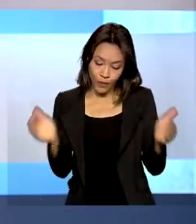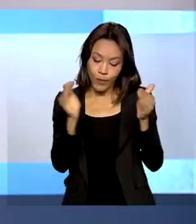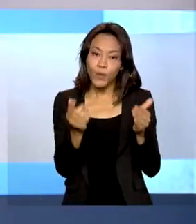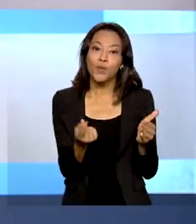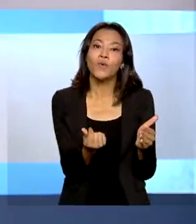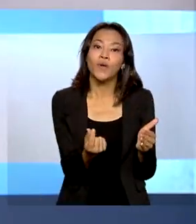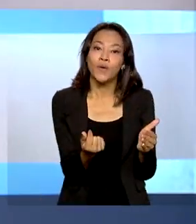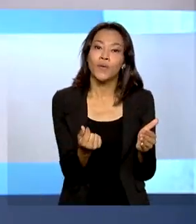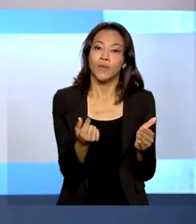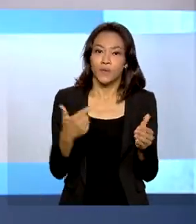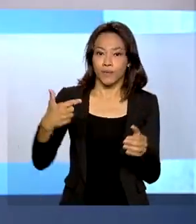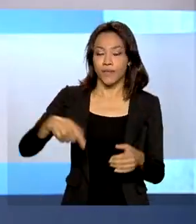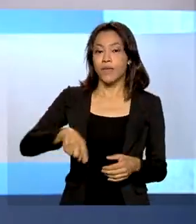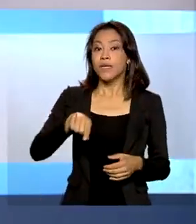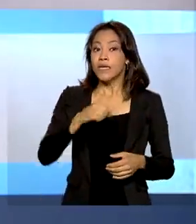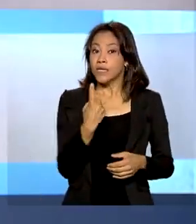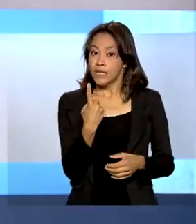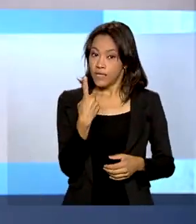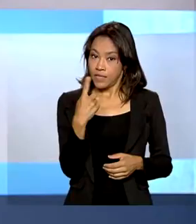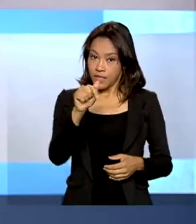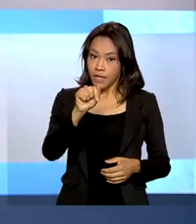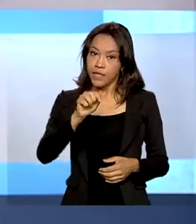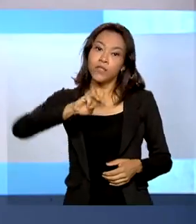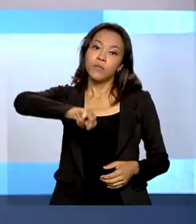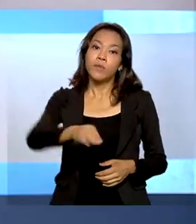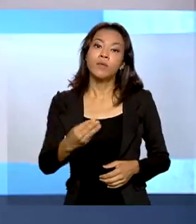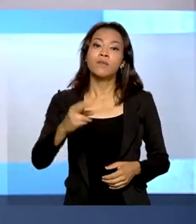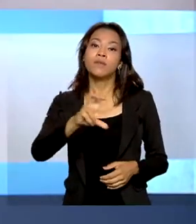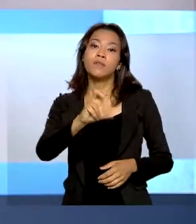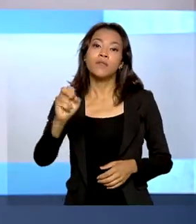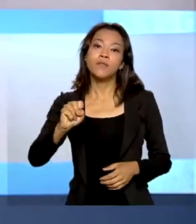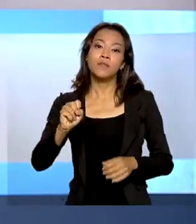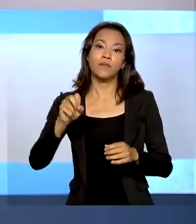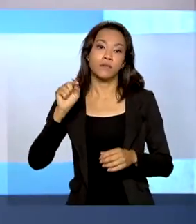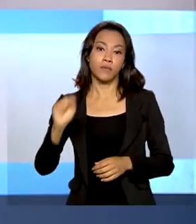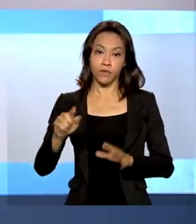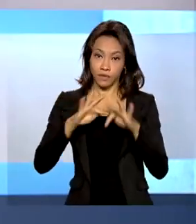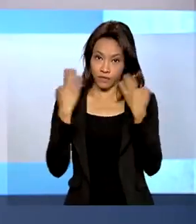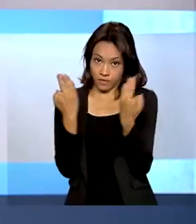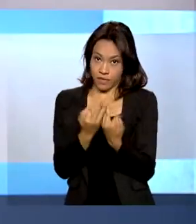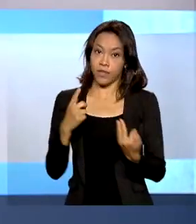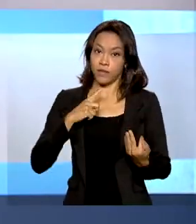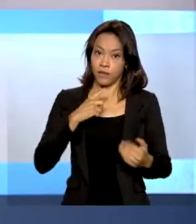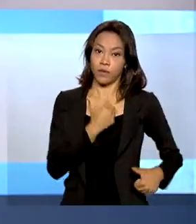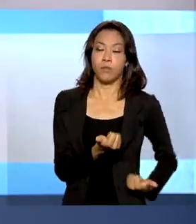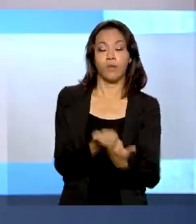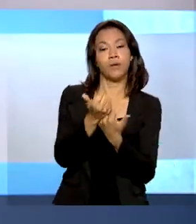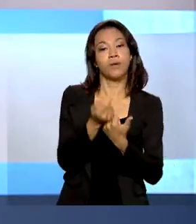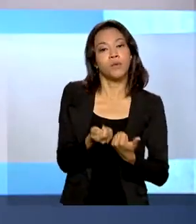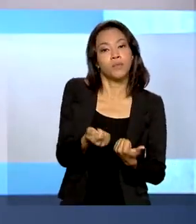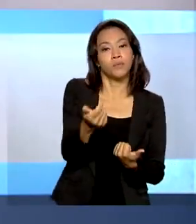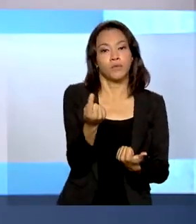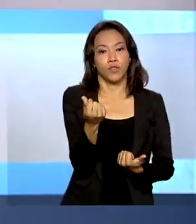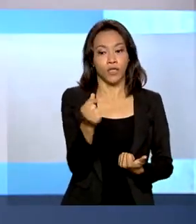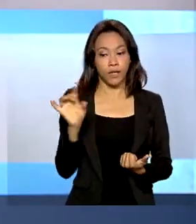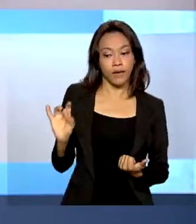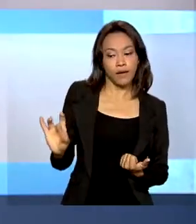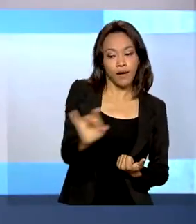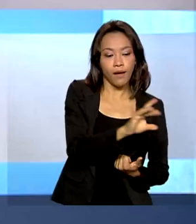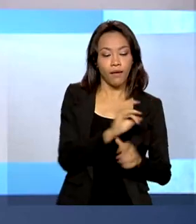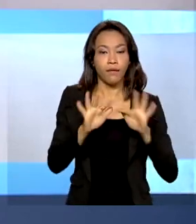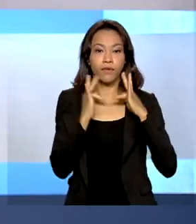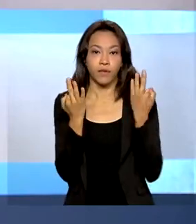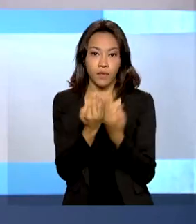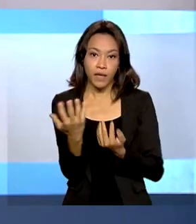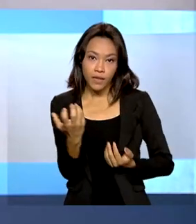desse benefício, 17 milhões e 500 mil famílias estão sendo atendidas pelo Auxílio Brasil. Cada família está recebendo,